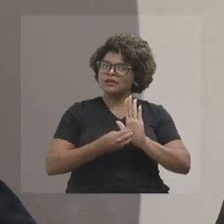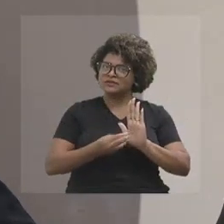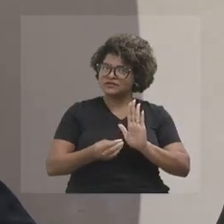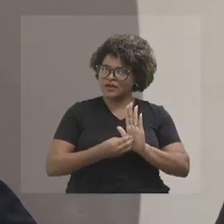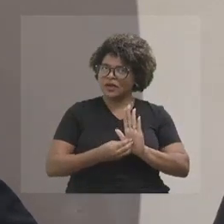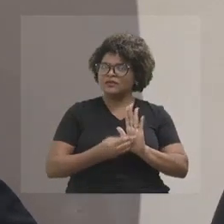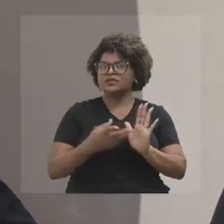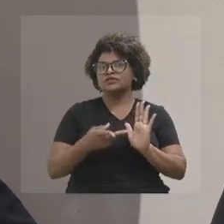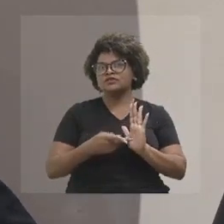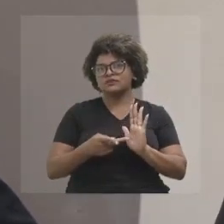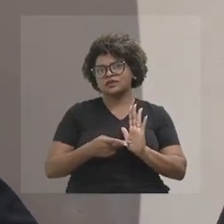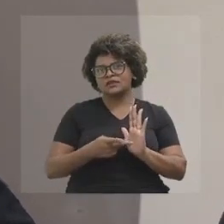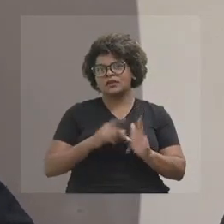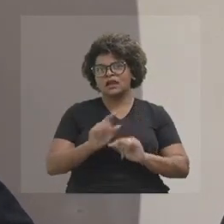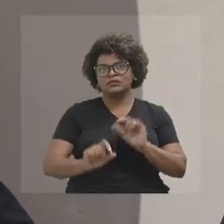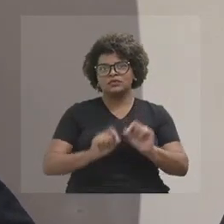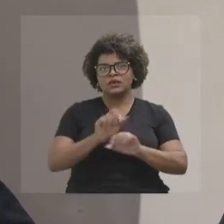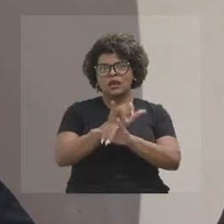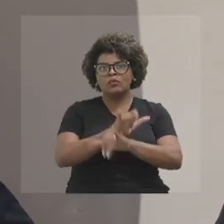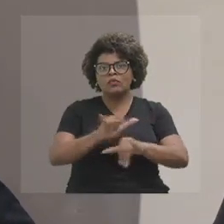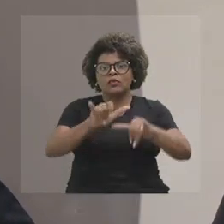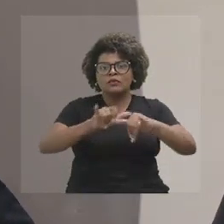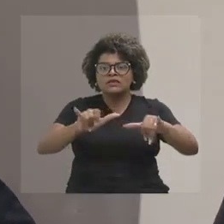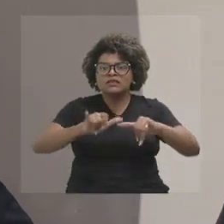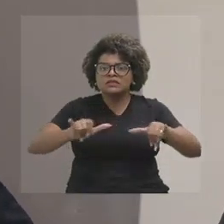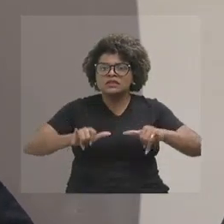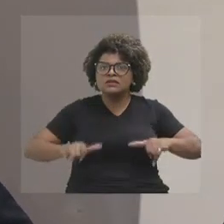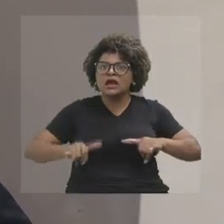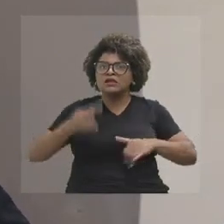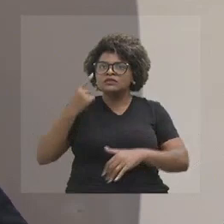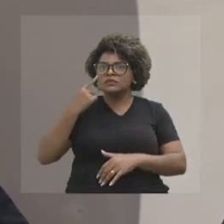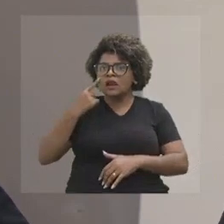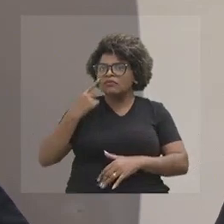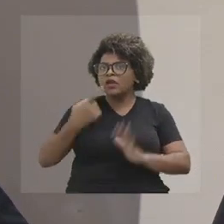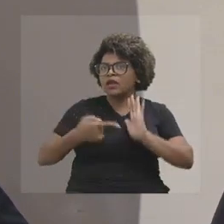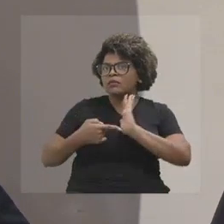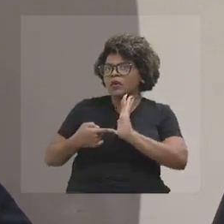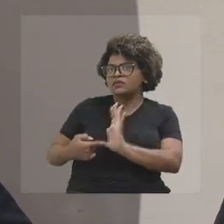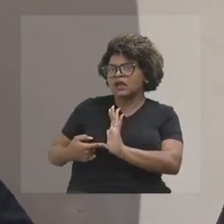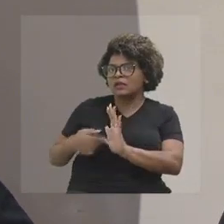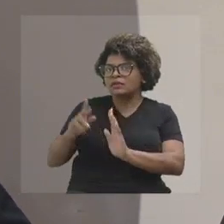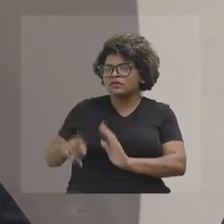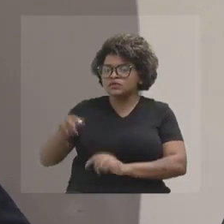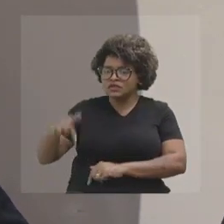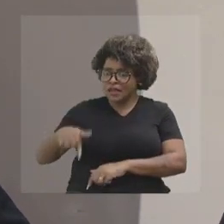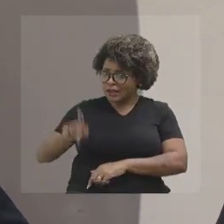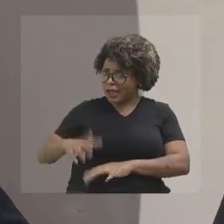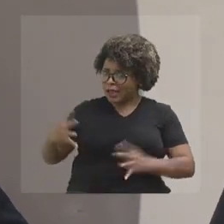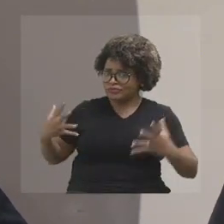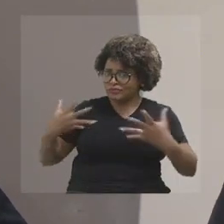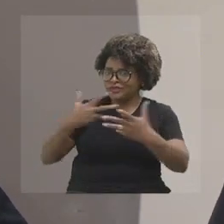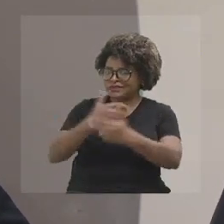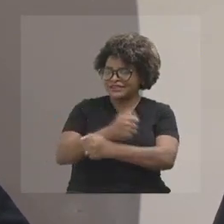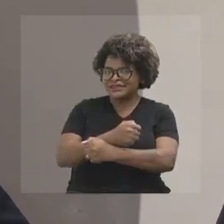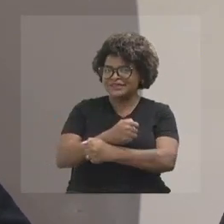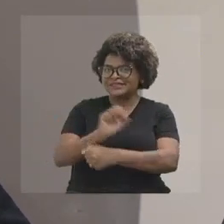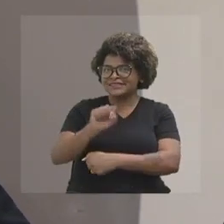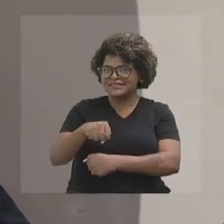publicidade para mostrar para os outros que ela é tão bonita assim, que ela é tão